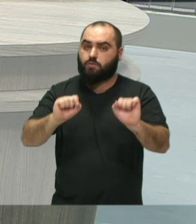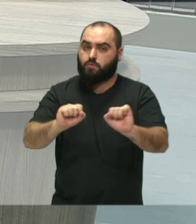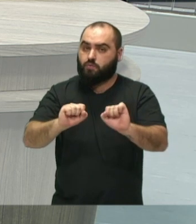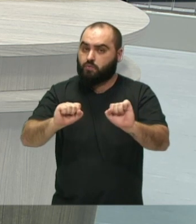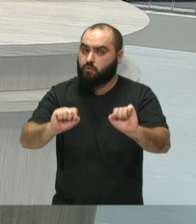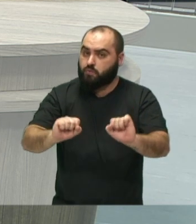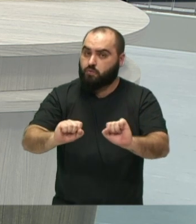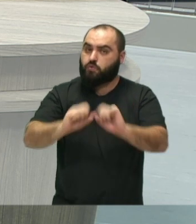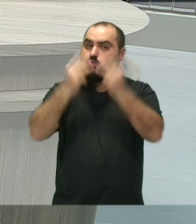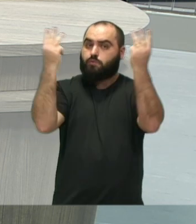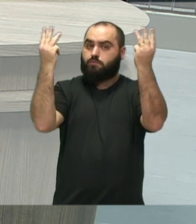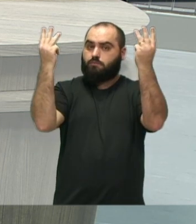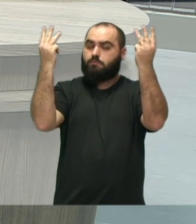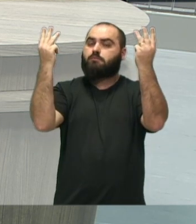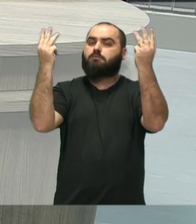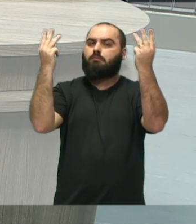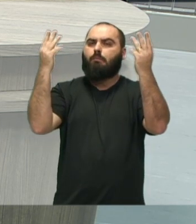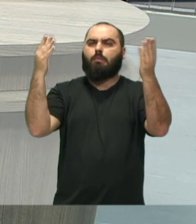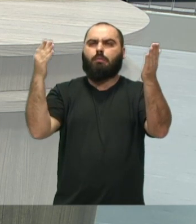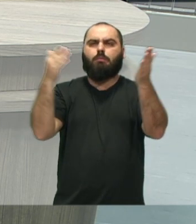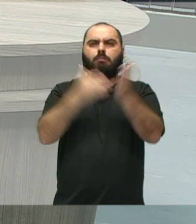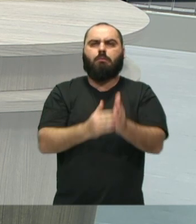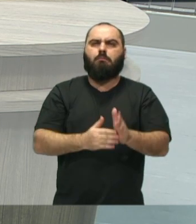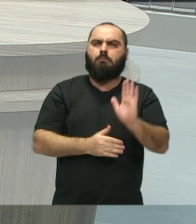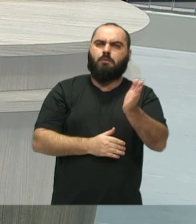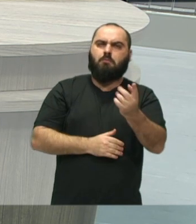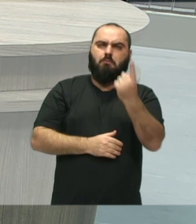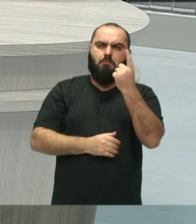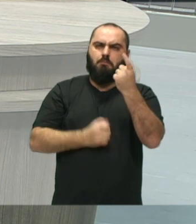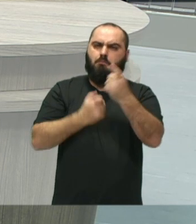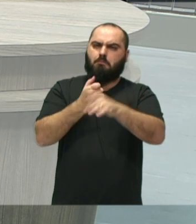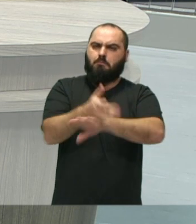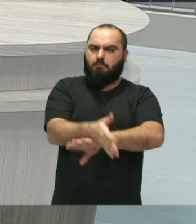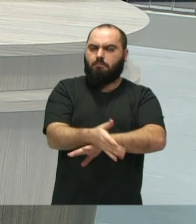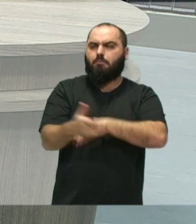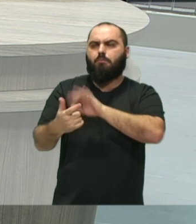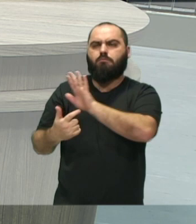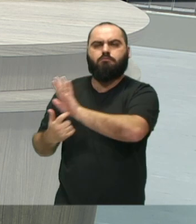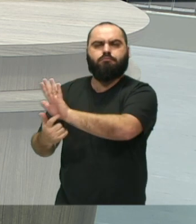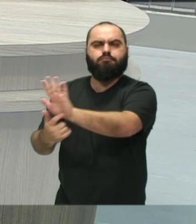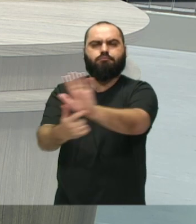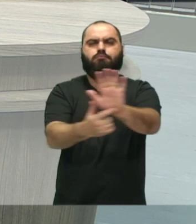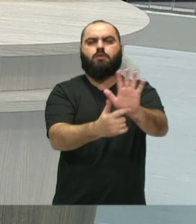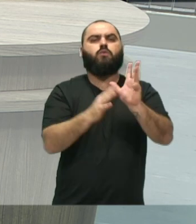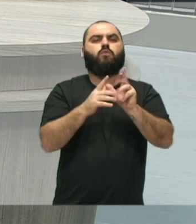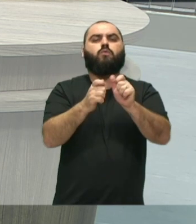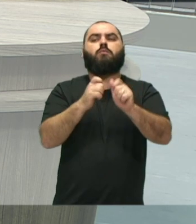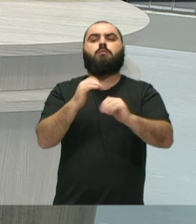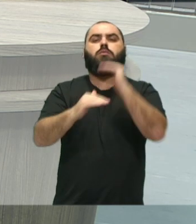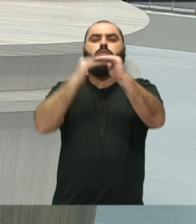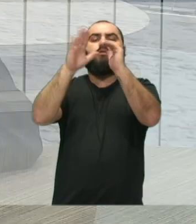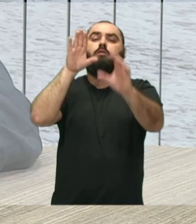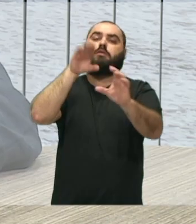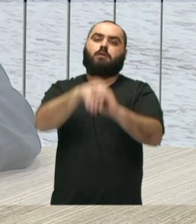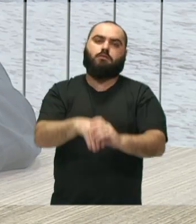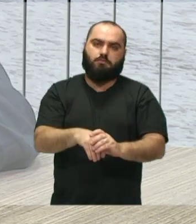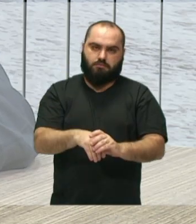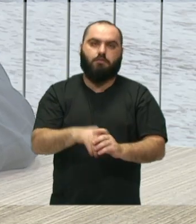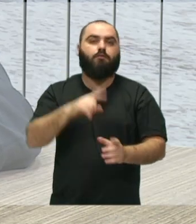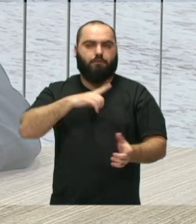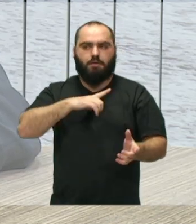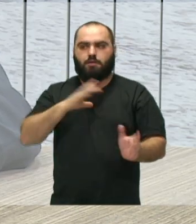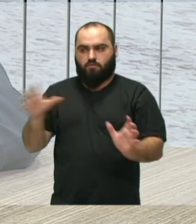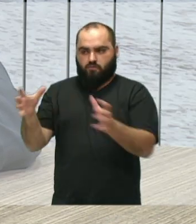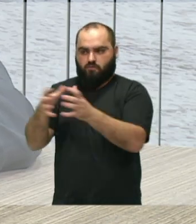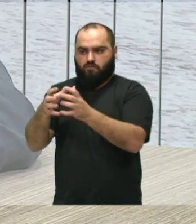e aí vai até mais ou menos uma hora de espetáculo, onde nós vamos apresentar o que a gente desenvolve dentro da instituição, vai tocar a banda do